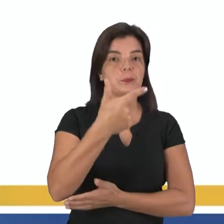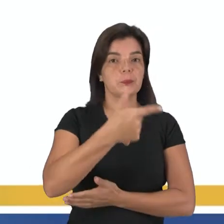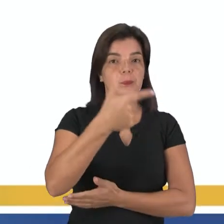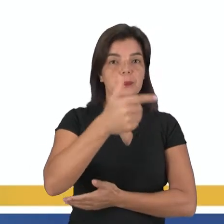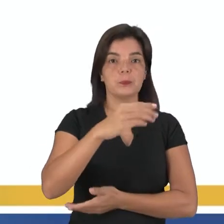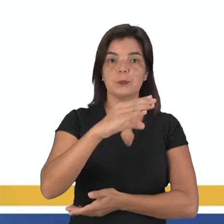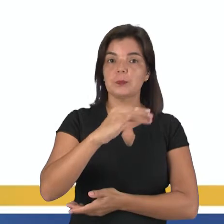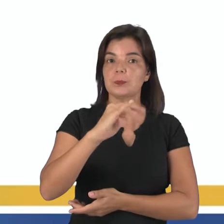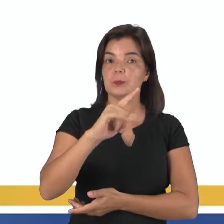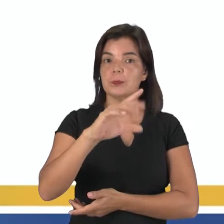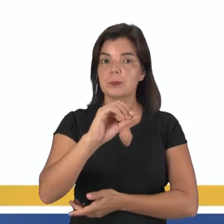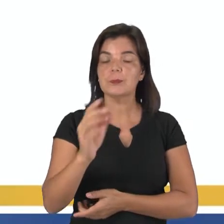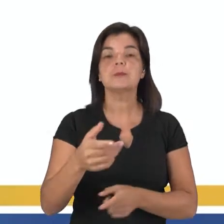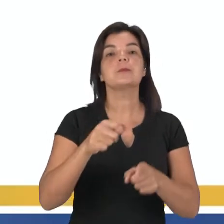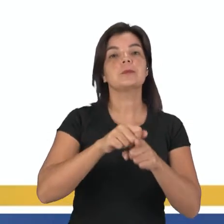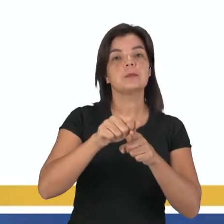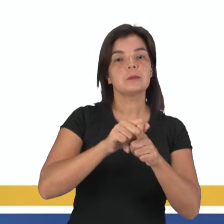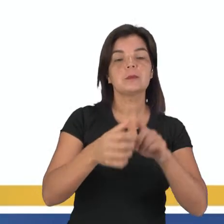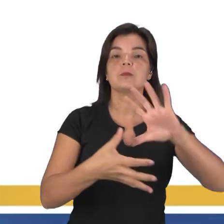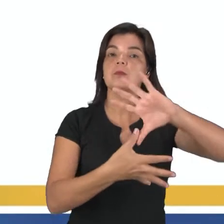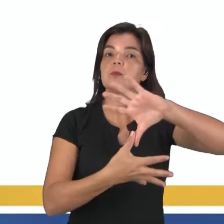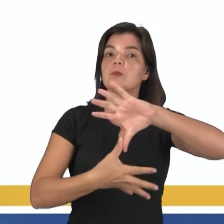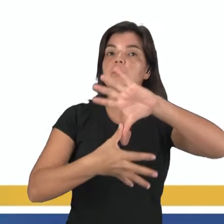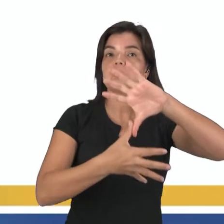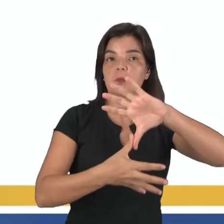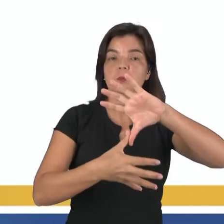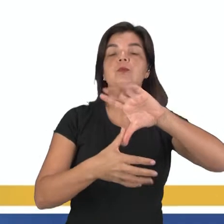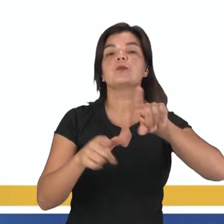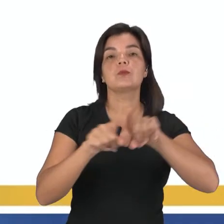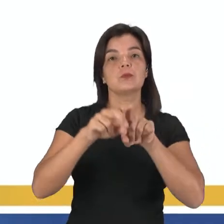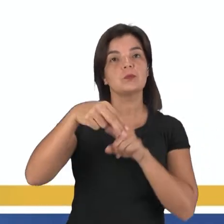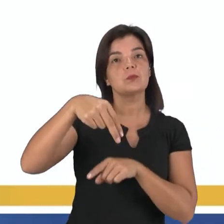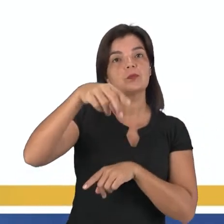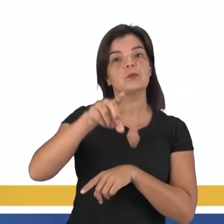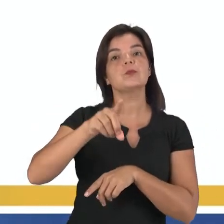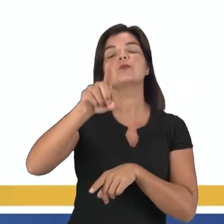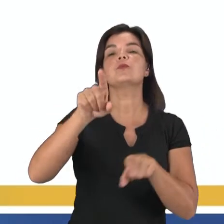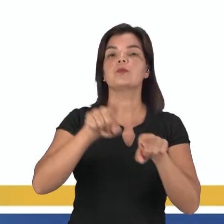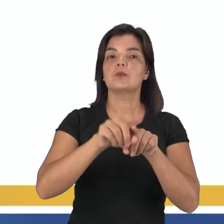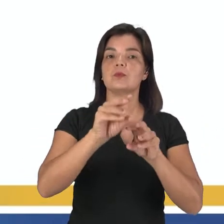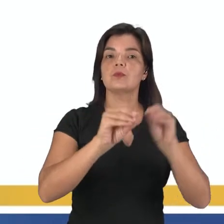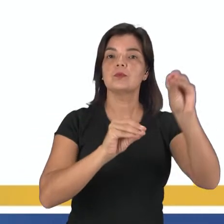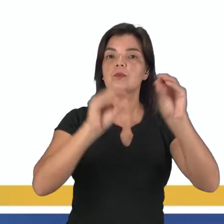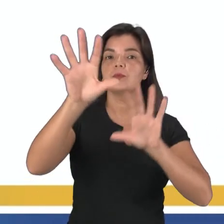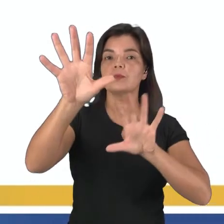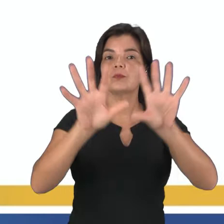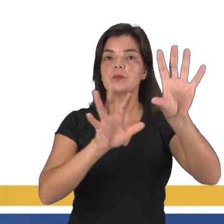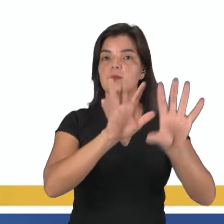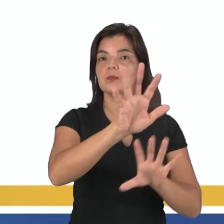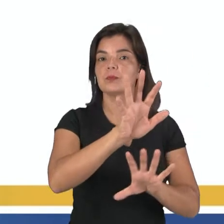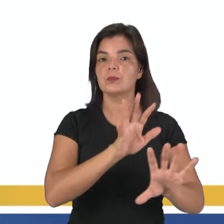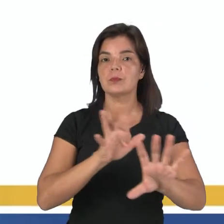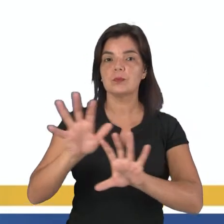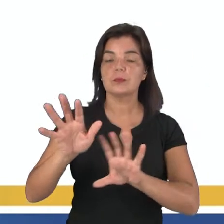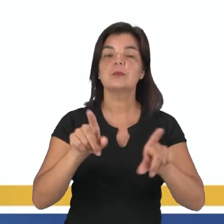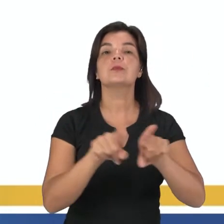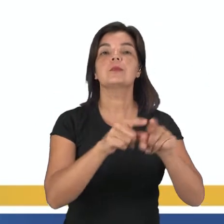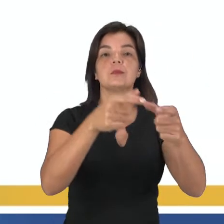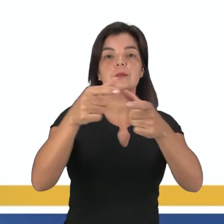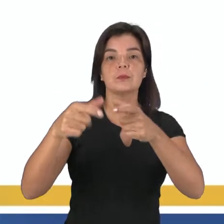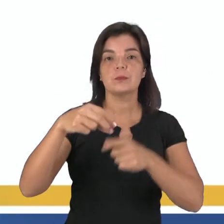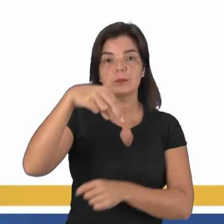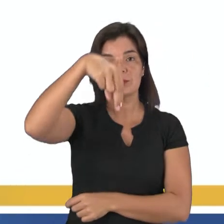ciclo da borracha. Aí nós temos no mapa a ilustração dos nordestinos se deslocando em direção da